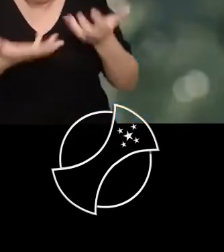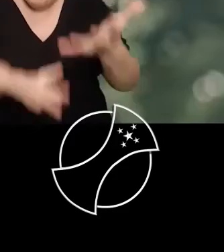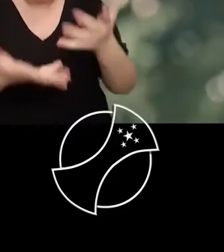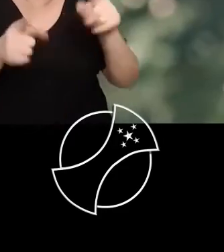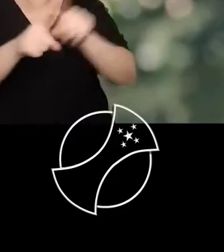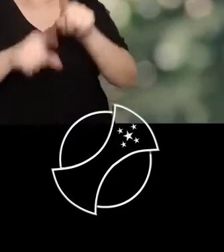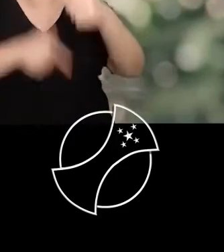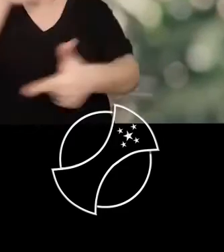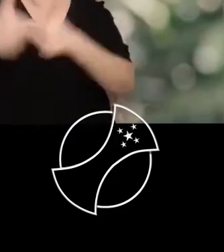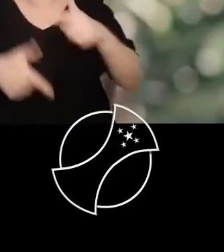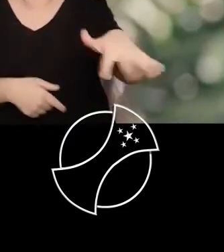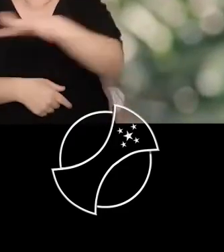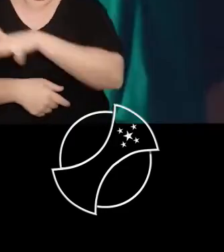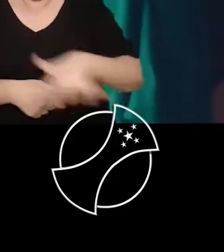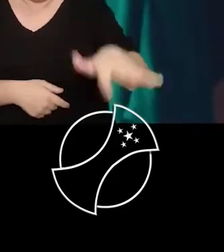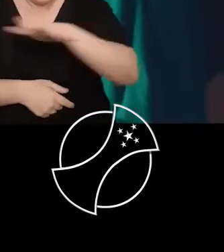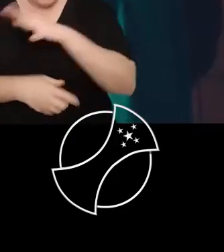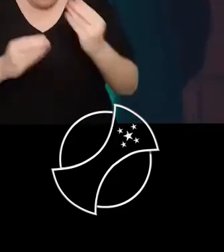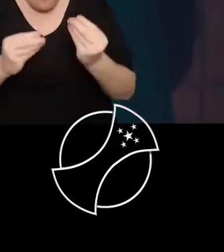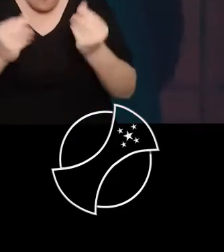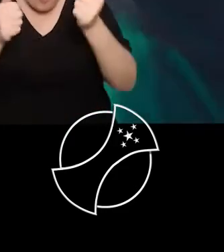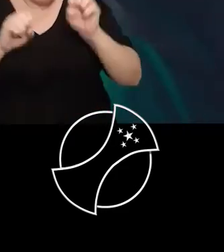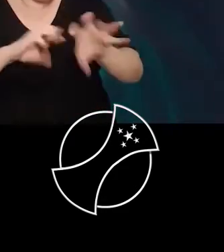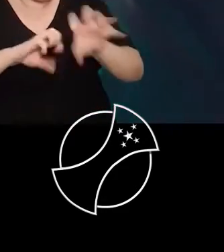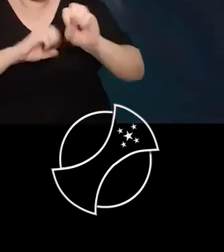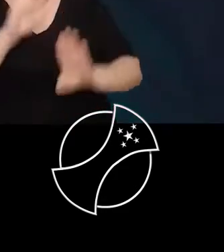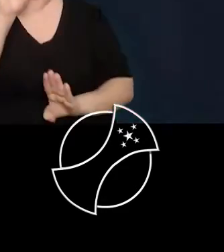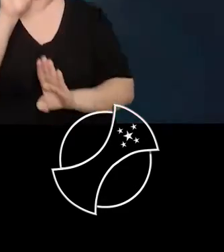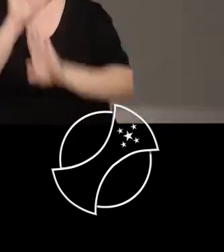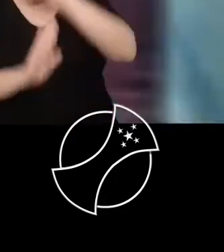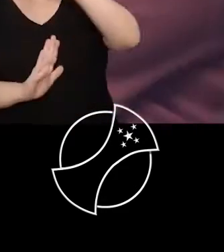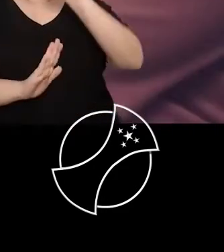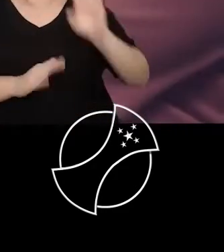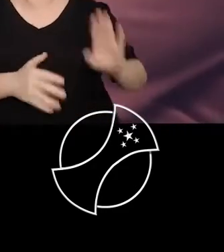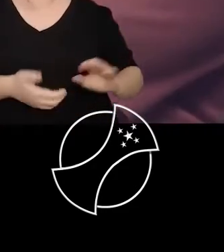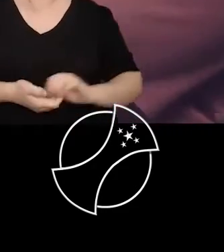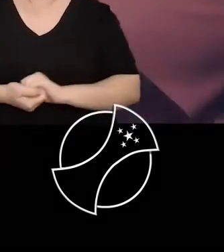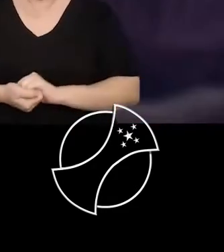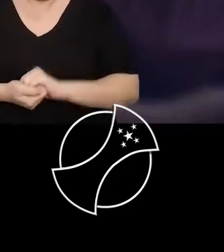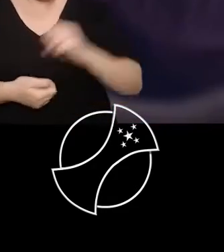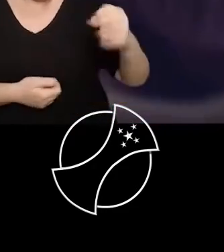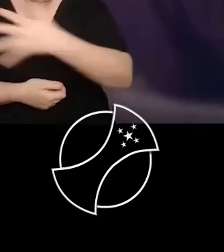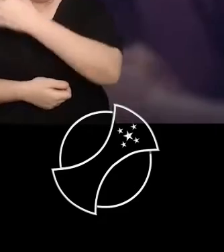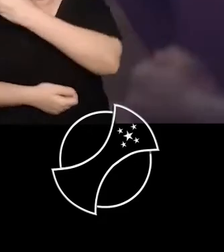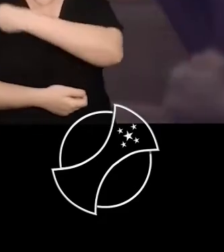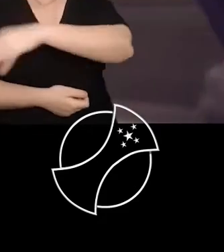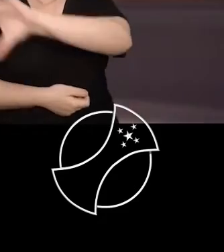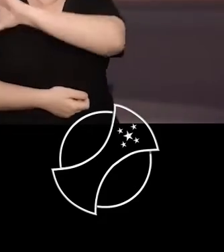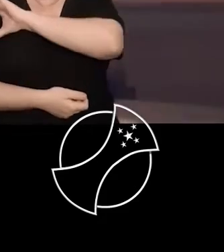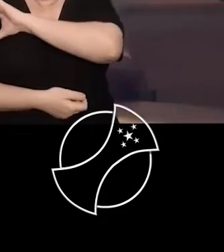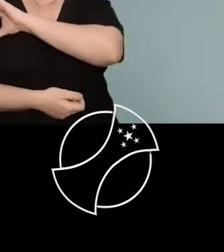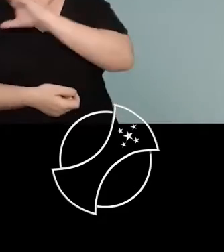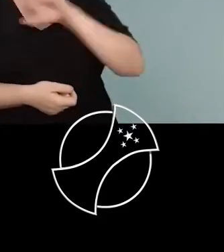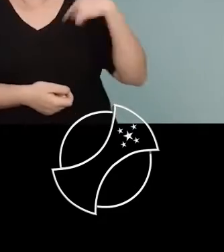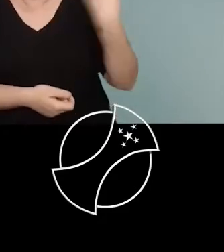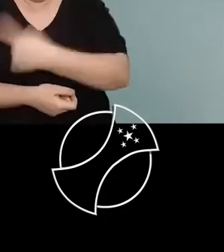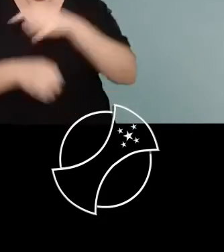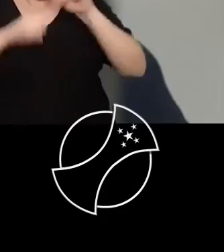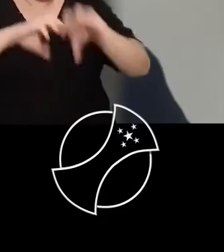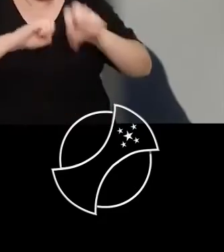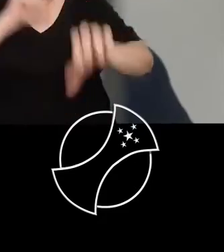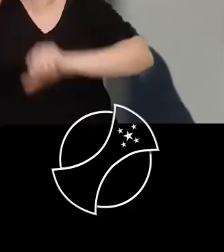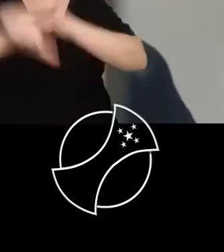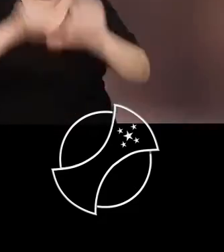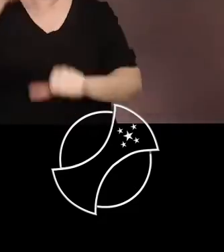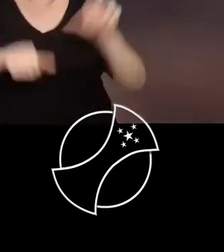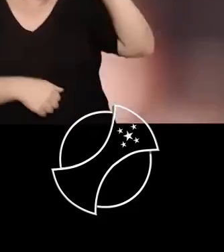cidadania e para o mundo do trabalho. A qualidade da educação vai dar um salto. Novo Ensino Médio. Deixe a educação